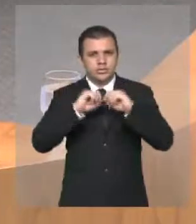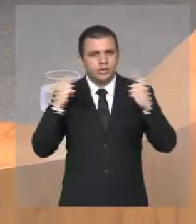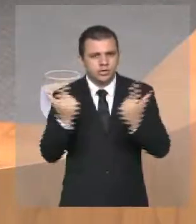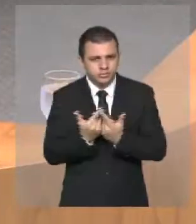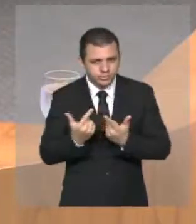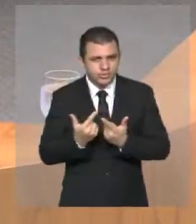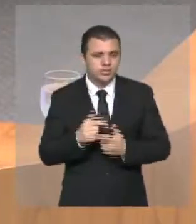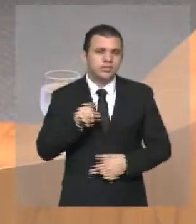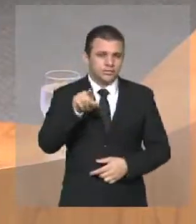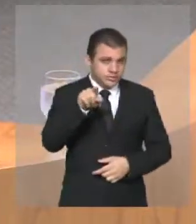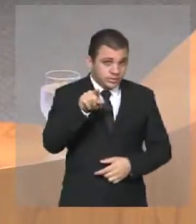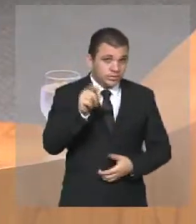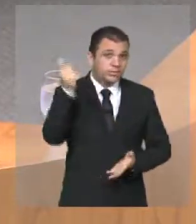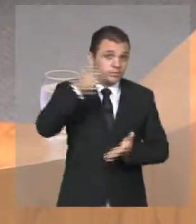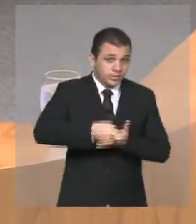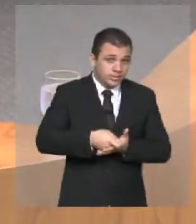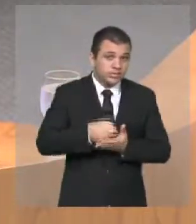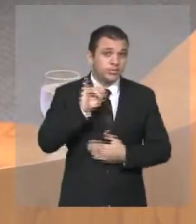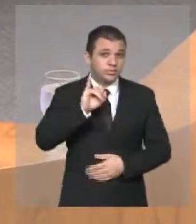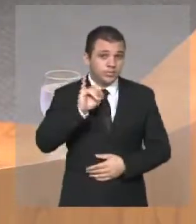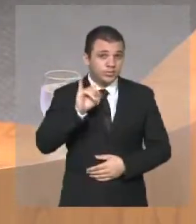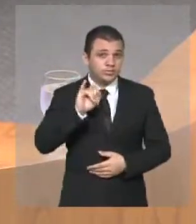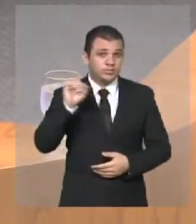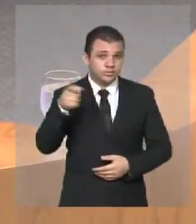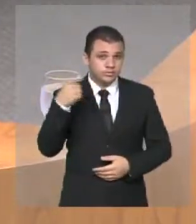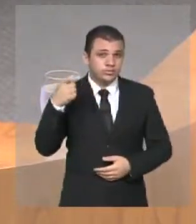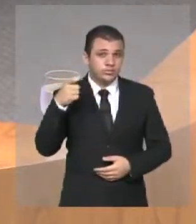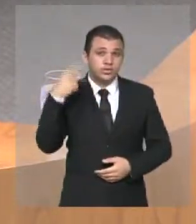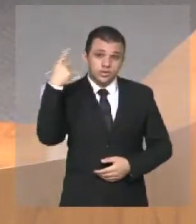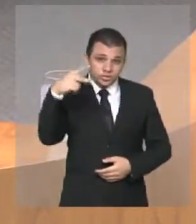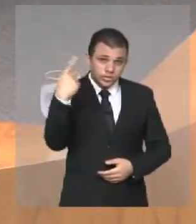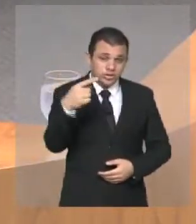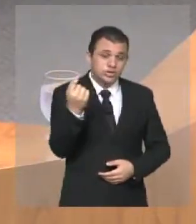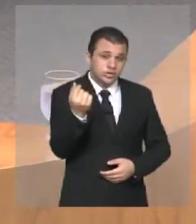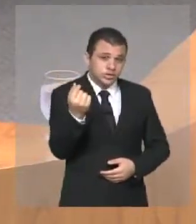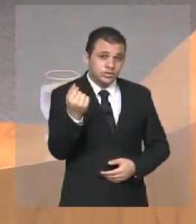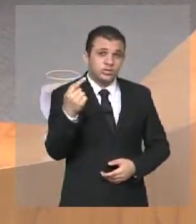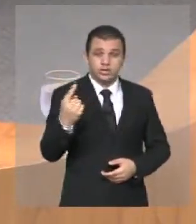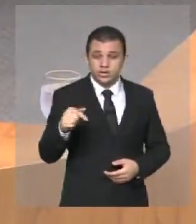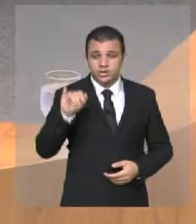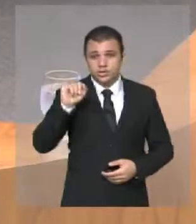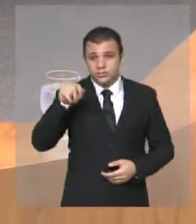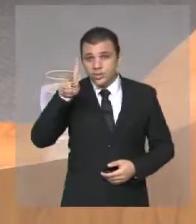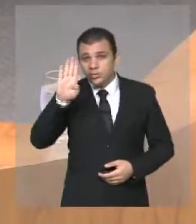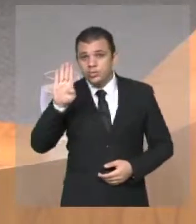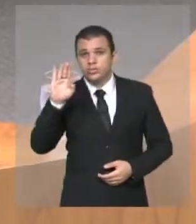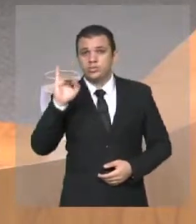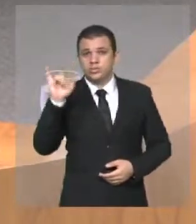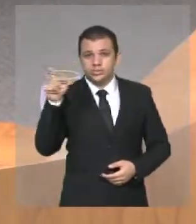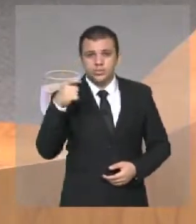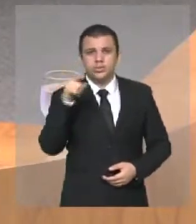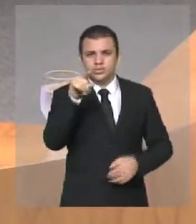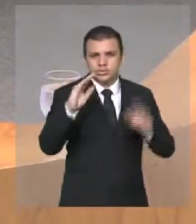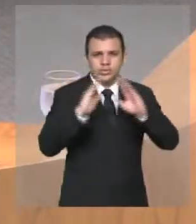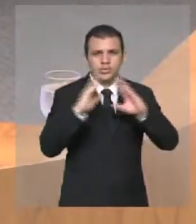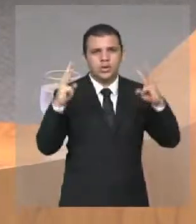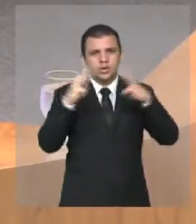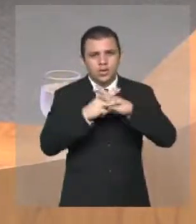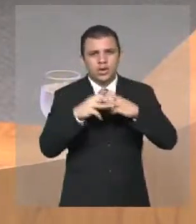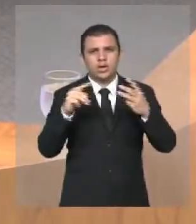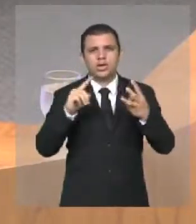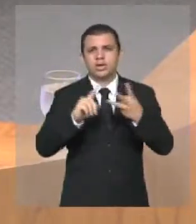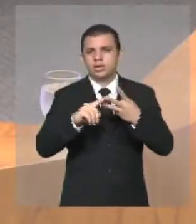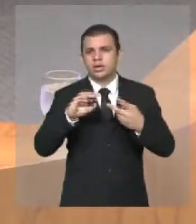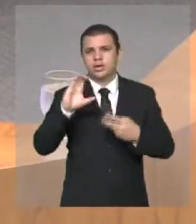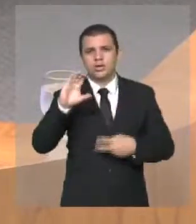você contribuinte, estou falando de dinheiro público, o dinheiro dos seus impostos, atenção você que mora no Quatrac, na Coab, na Cidade